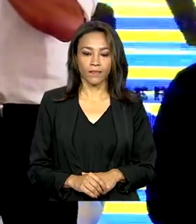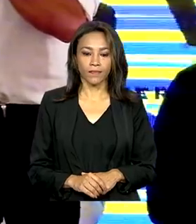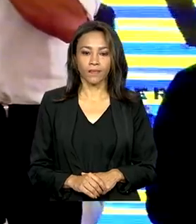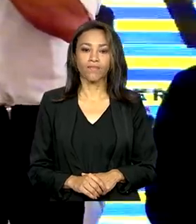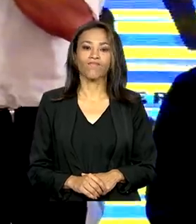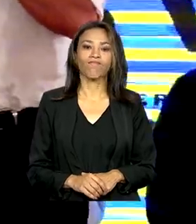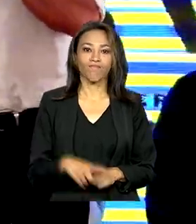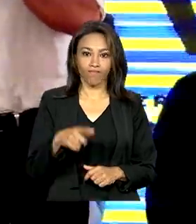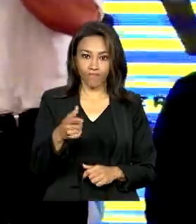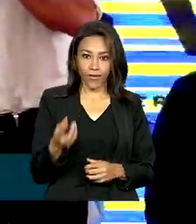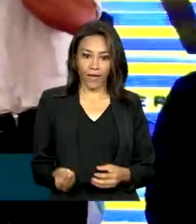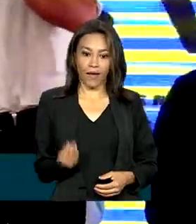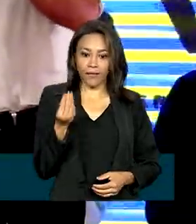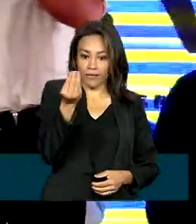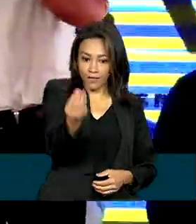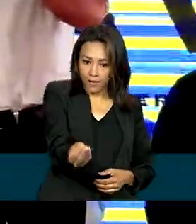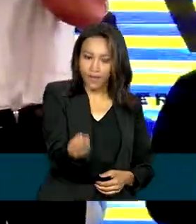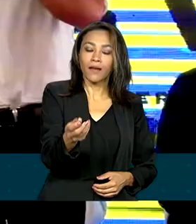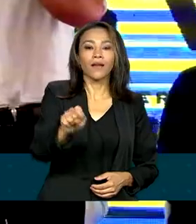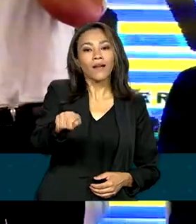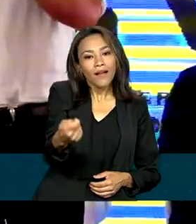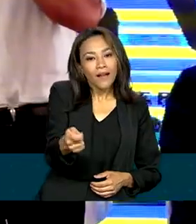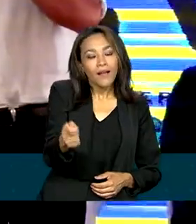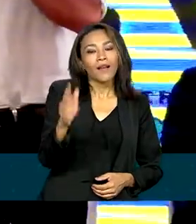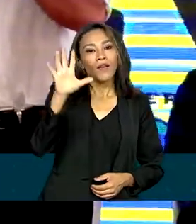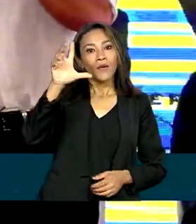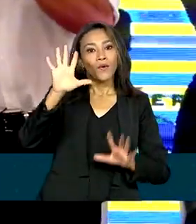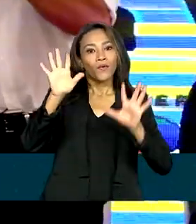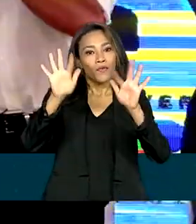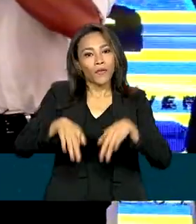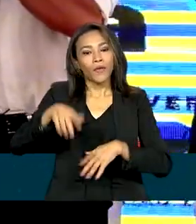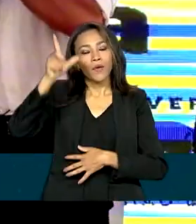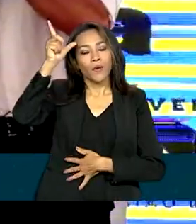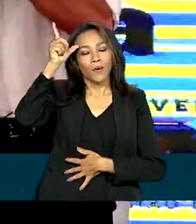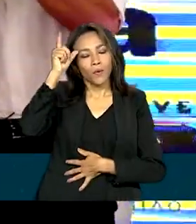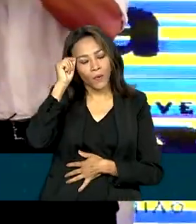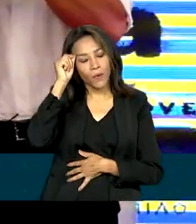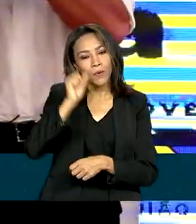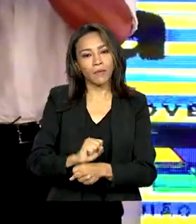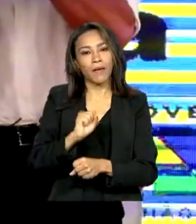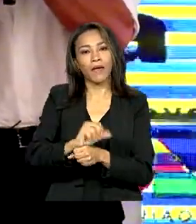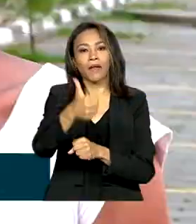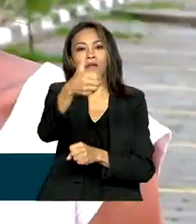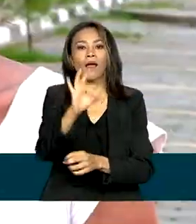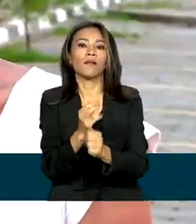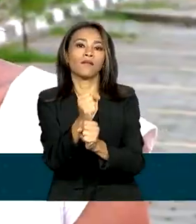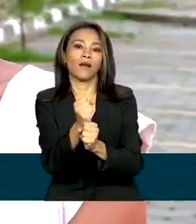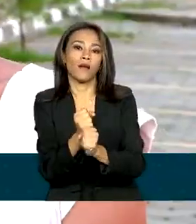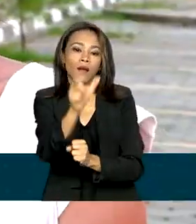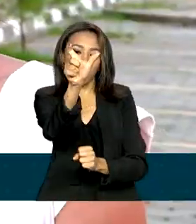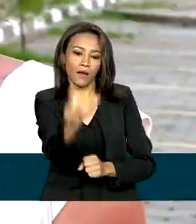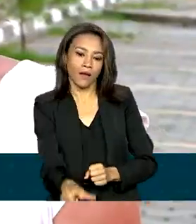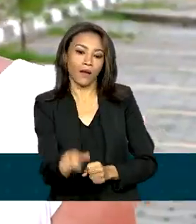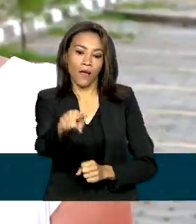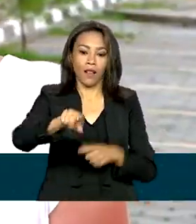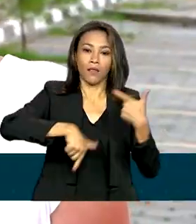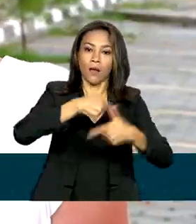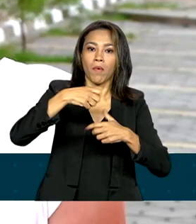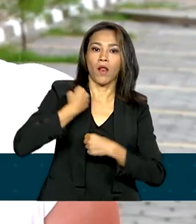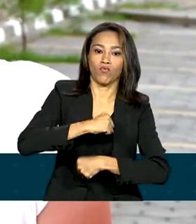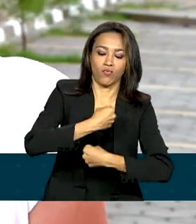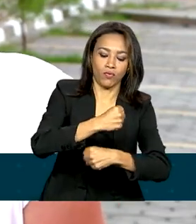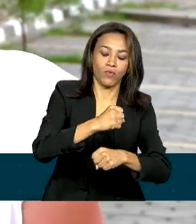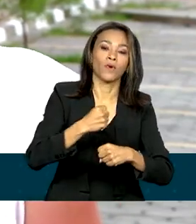A entrega do apartamento é o fim de uma espera de mais de 10 anos para Rosiane. Diarista e mãe de quatro